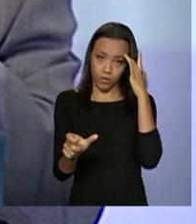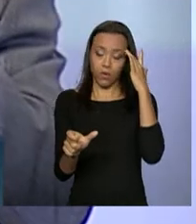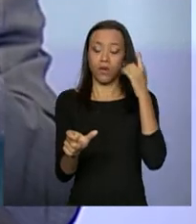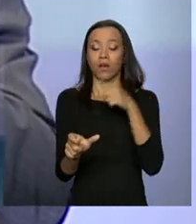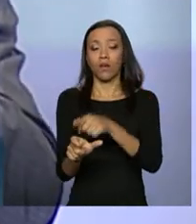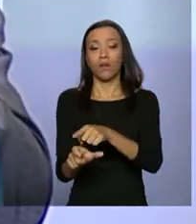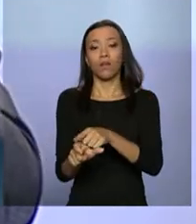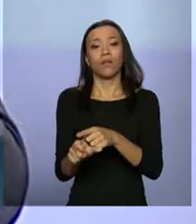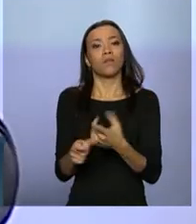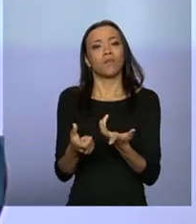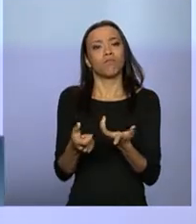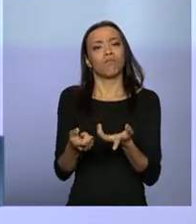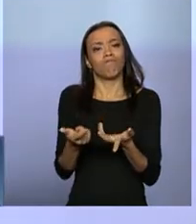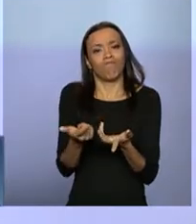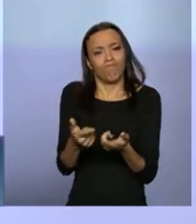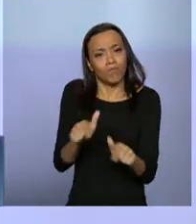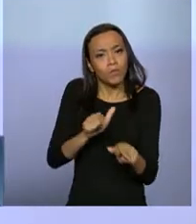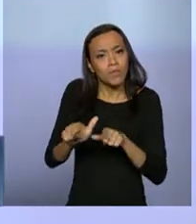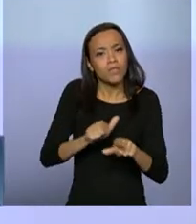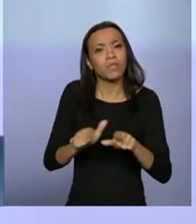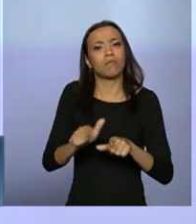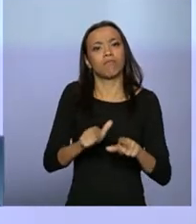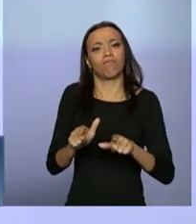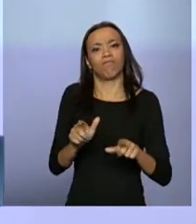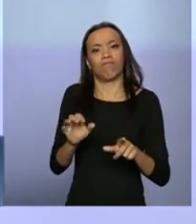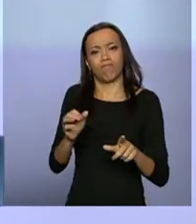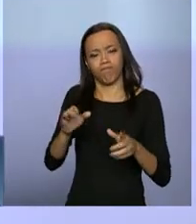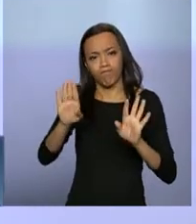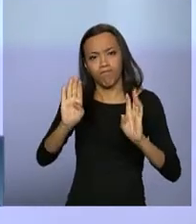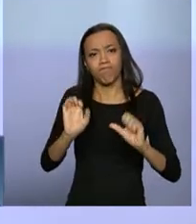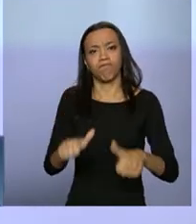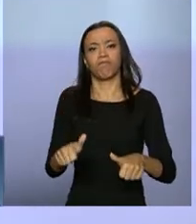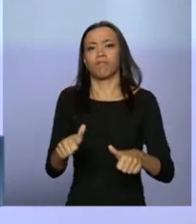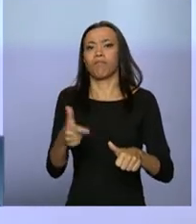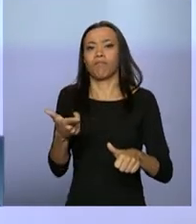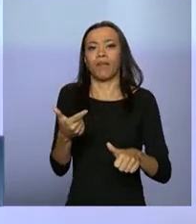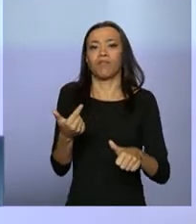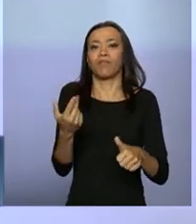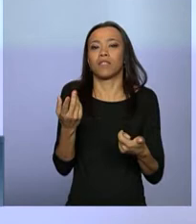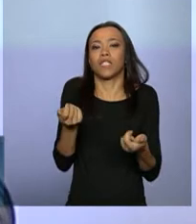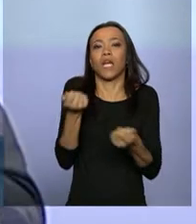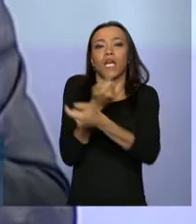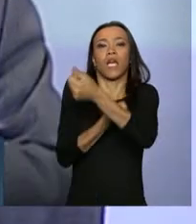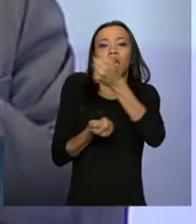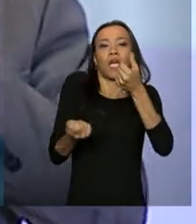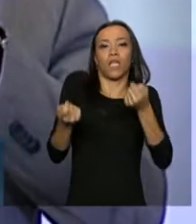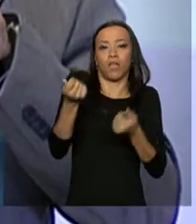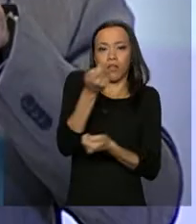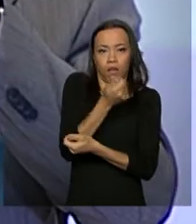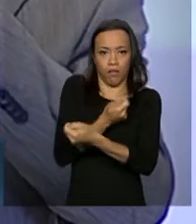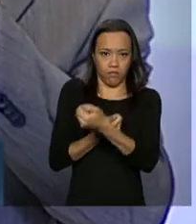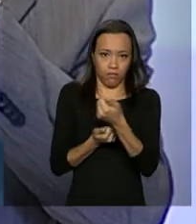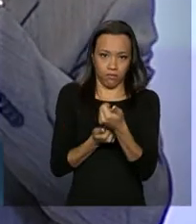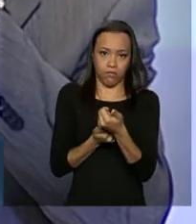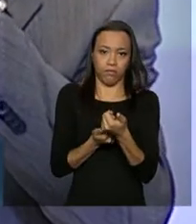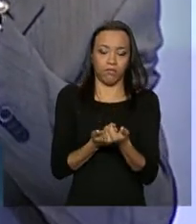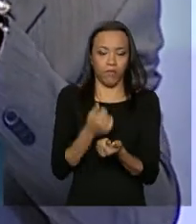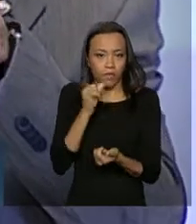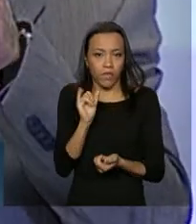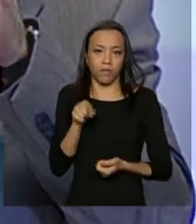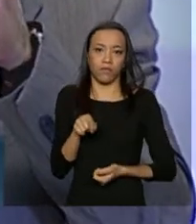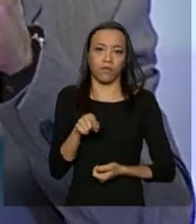para que não seja envolvido em um canto de sereia. Nós vamos